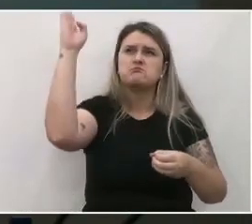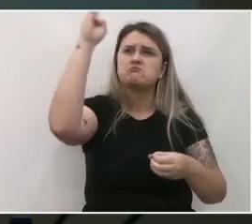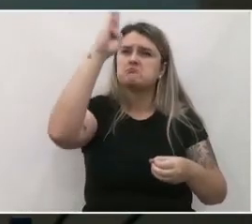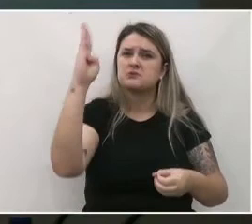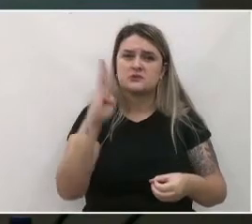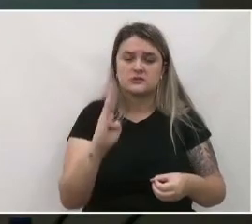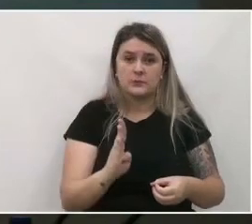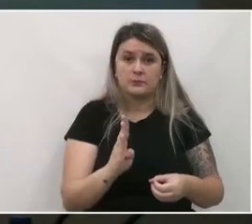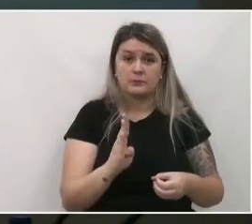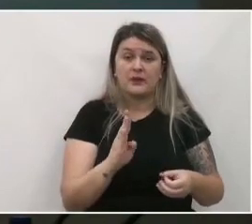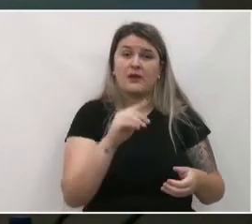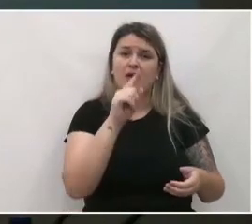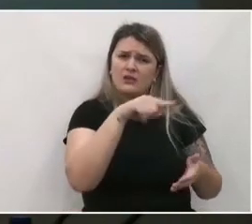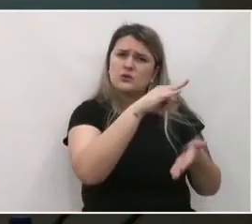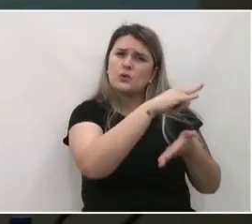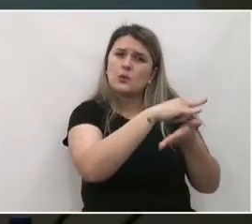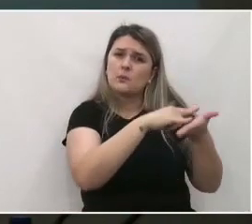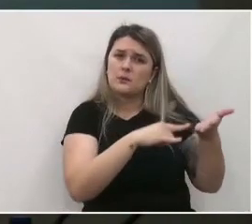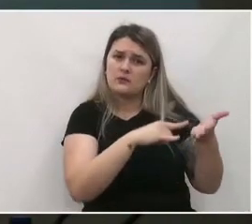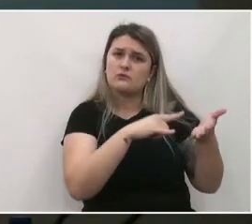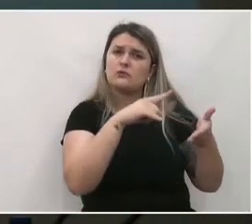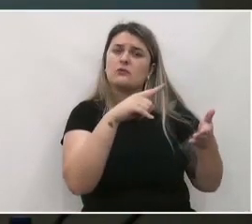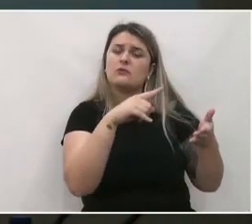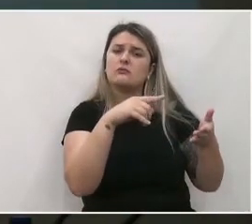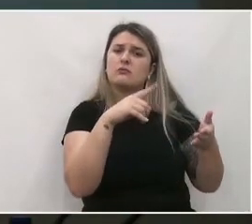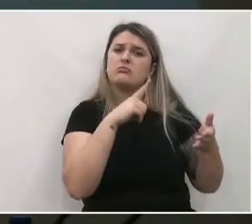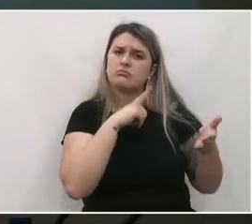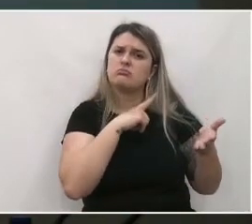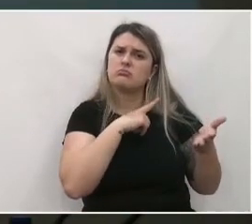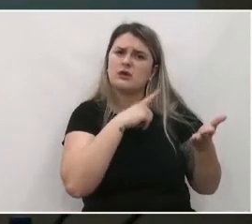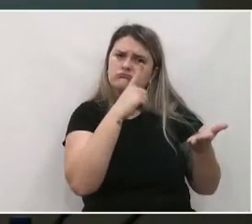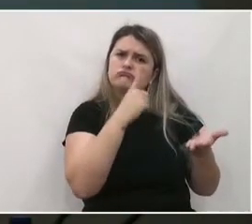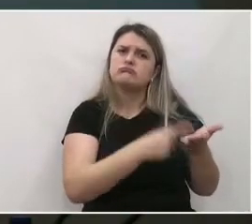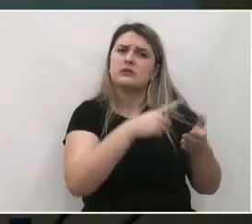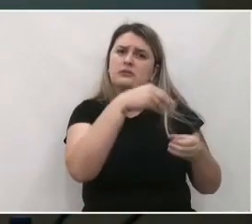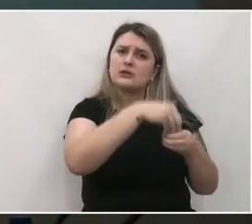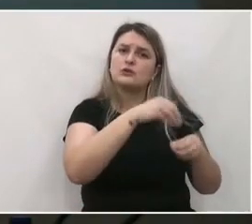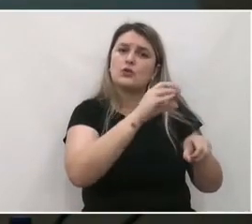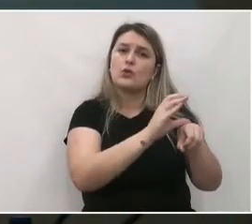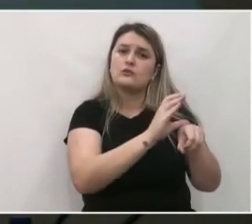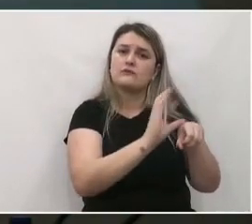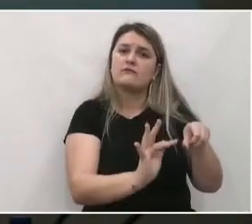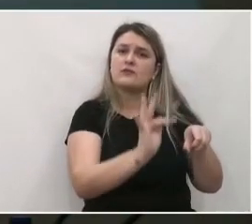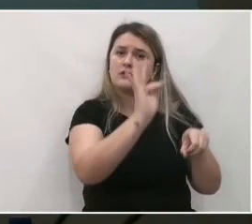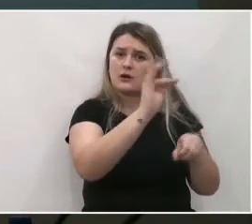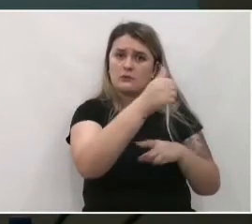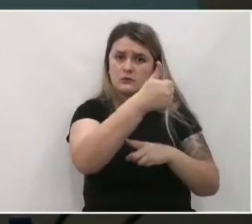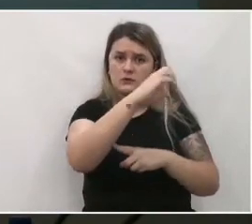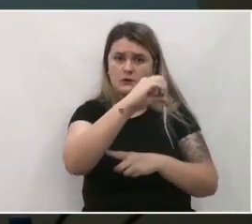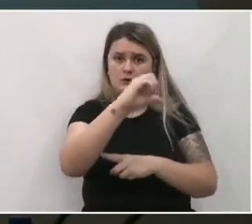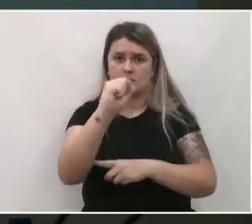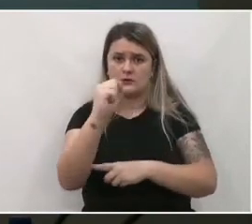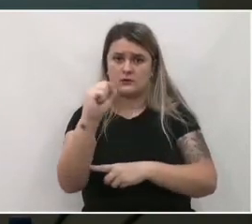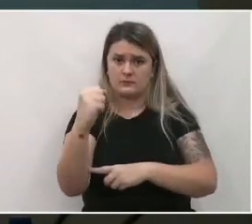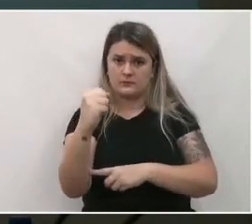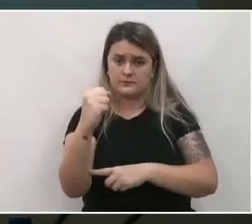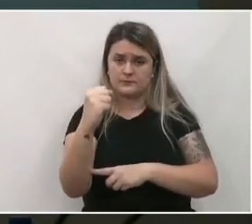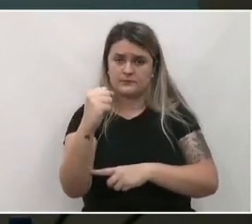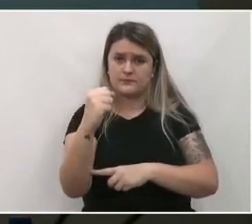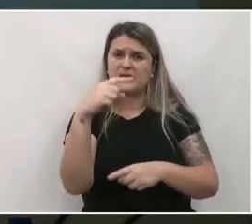é um instrumento que está previsto na Constituição Federal de 88 e,